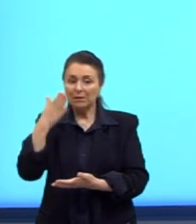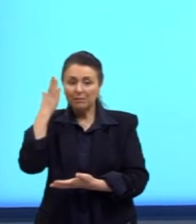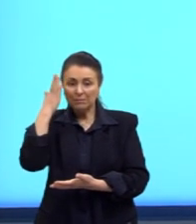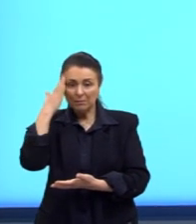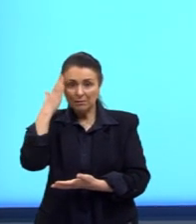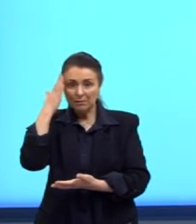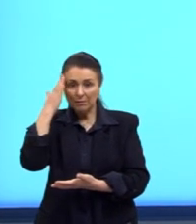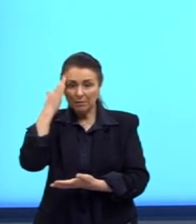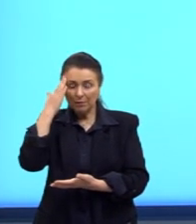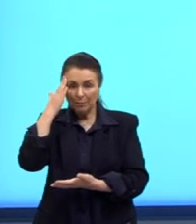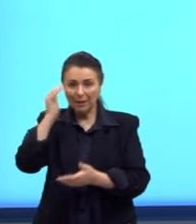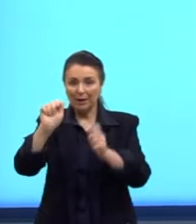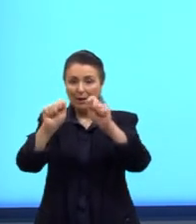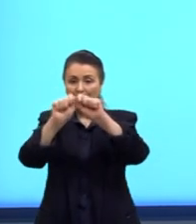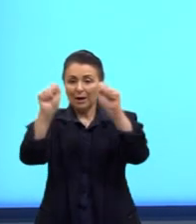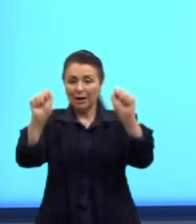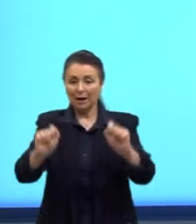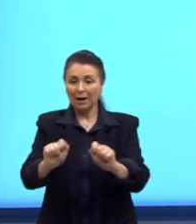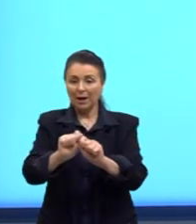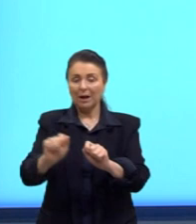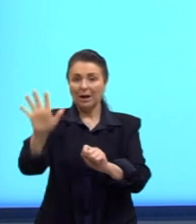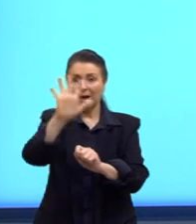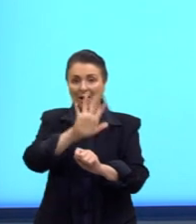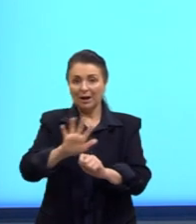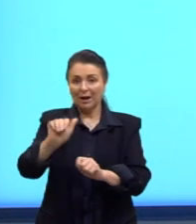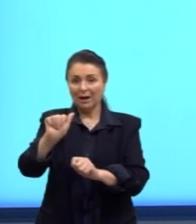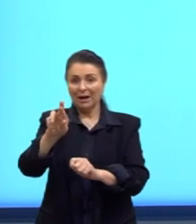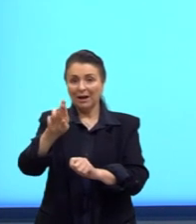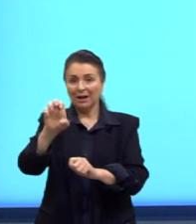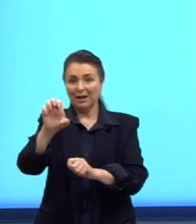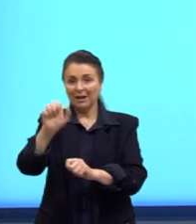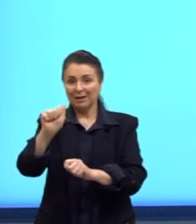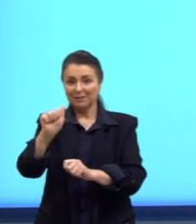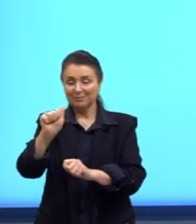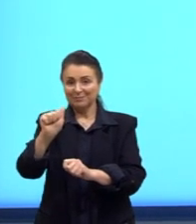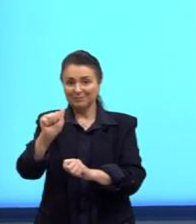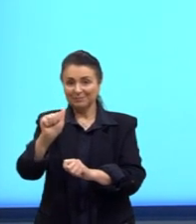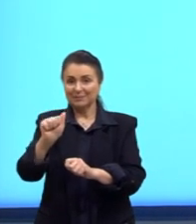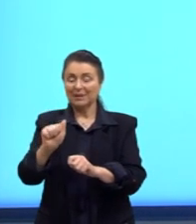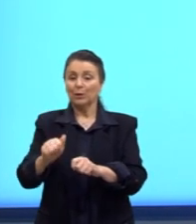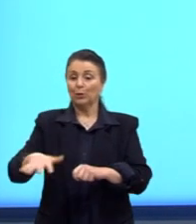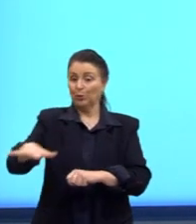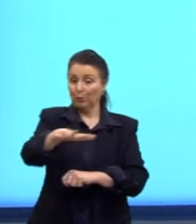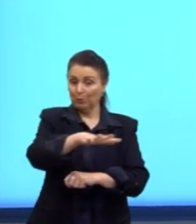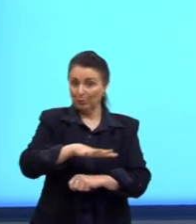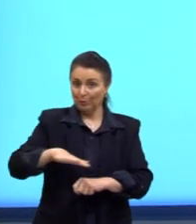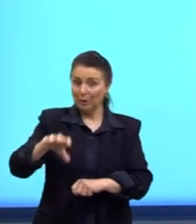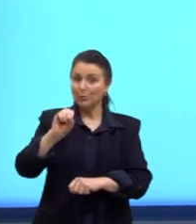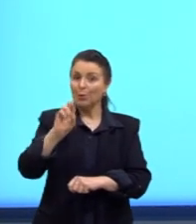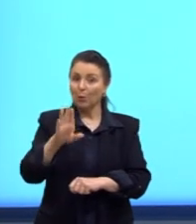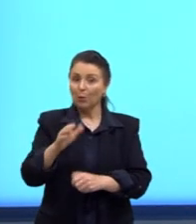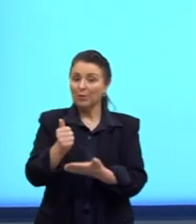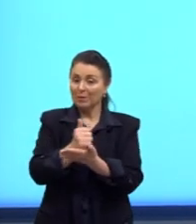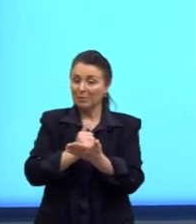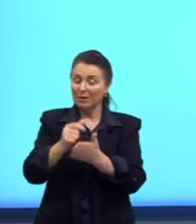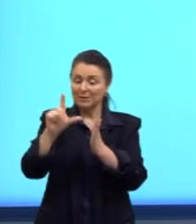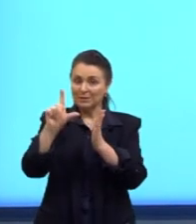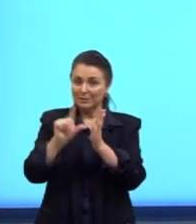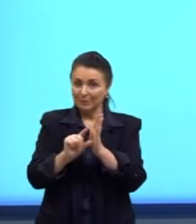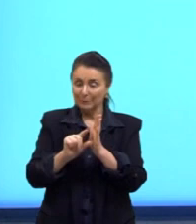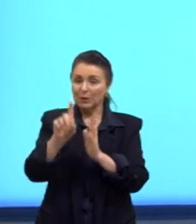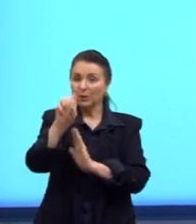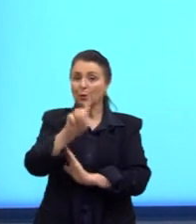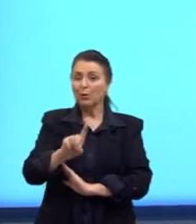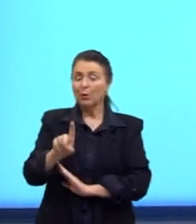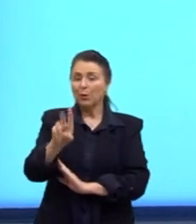área. Então, nós buscamos calcular aqui a área do pátio ou a área da base menor. Utilize 1,7